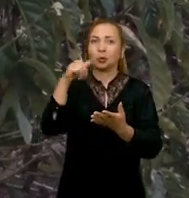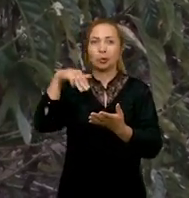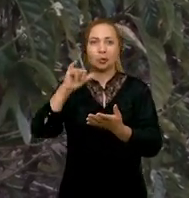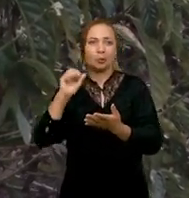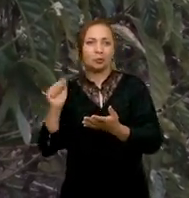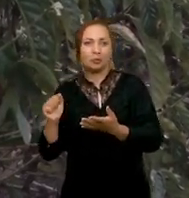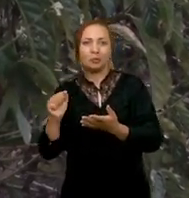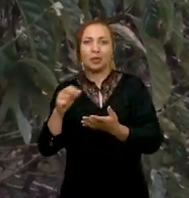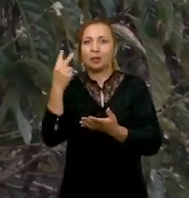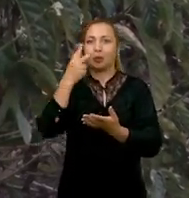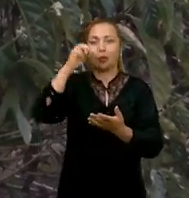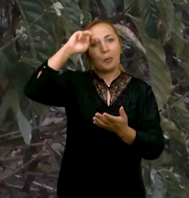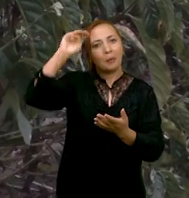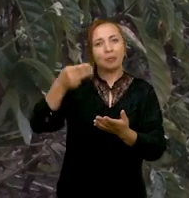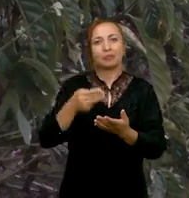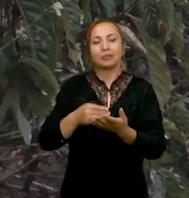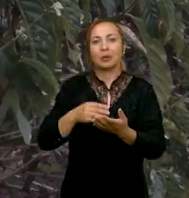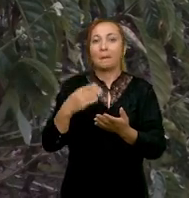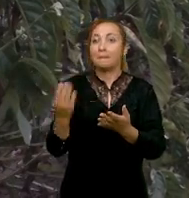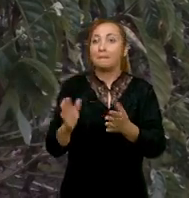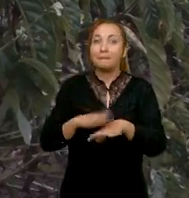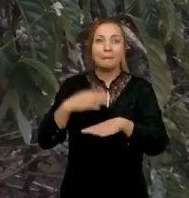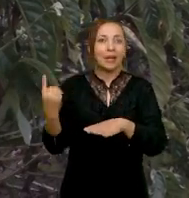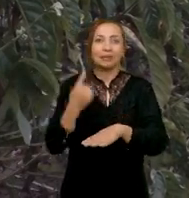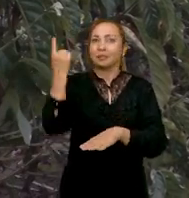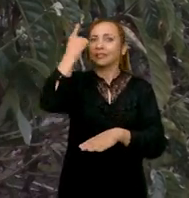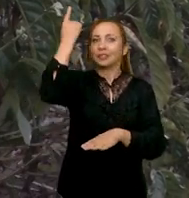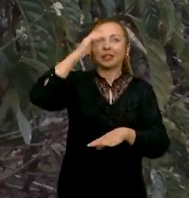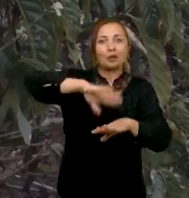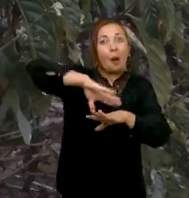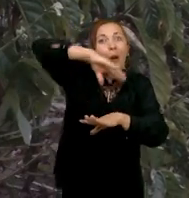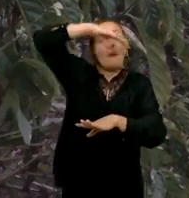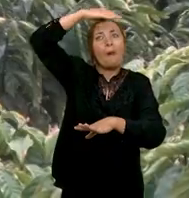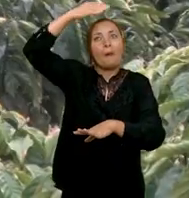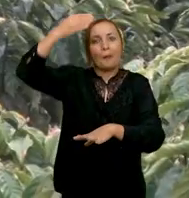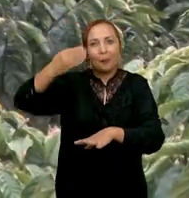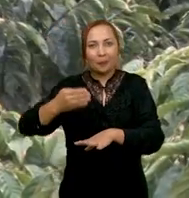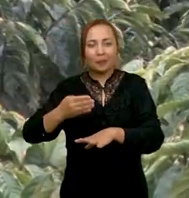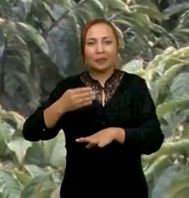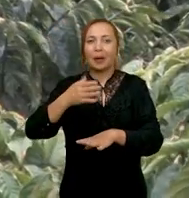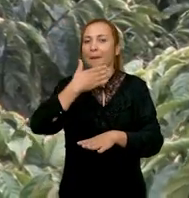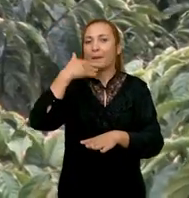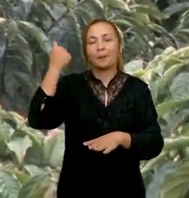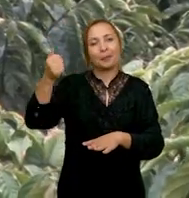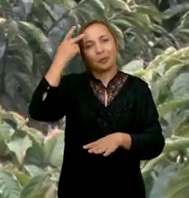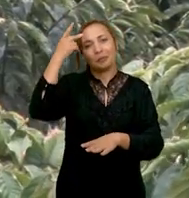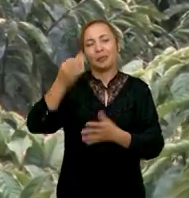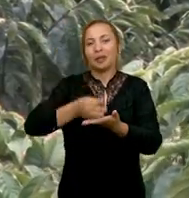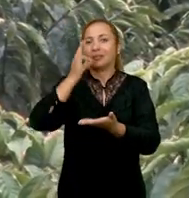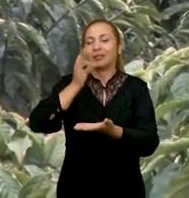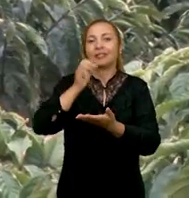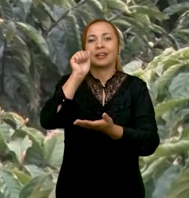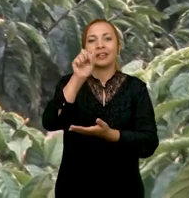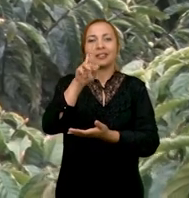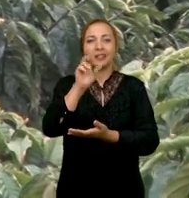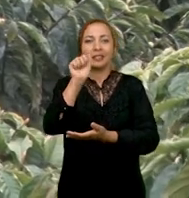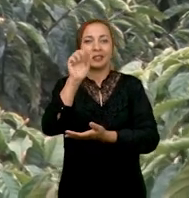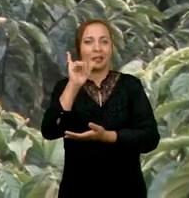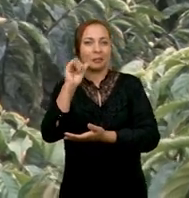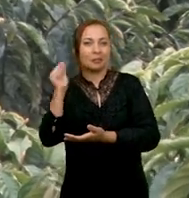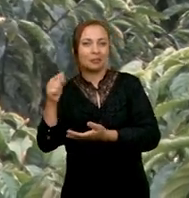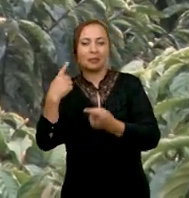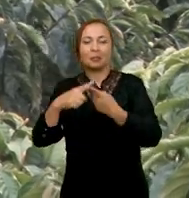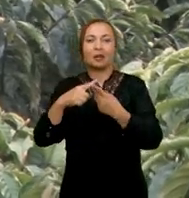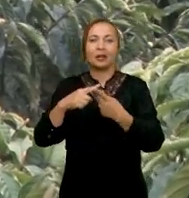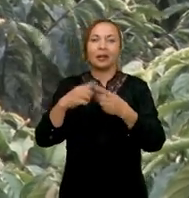quanto mais elevada a montanha, melhor vai ser para o arábica. Na montanha, a gente tem que clima? Temperaturas